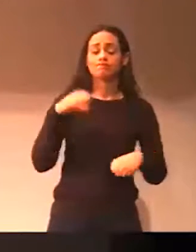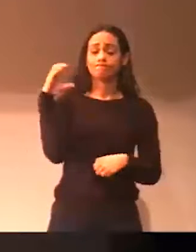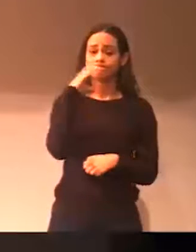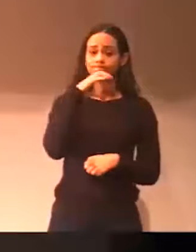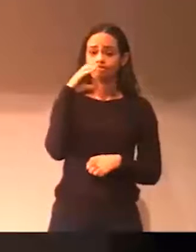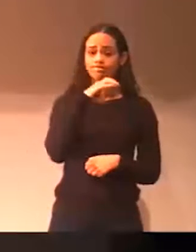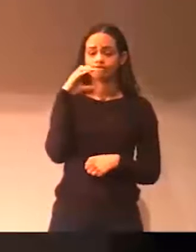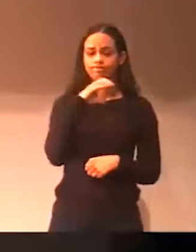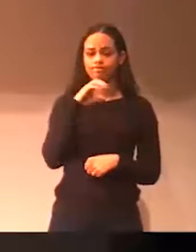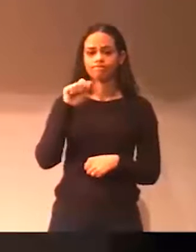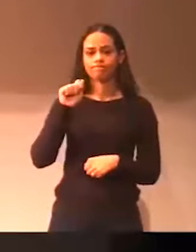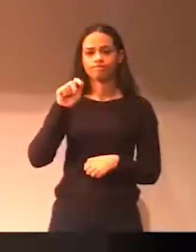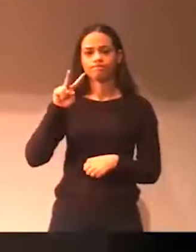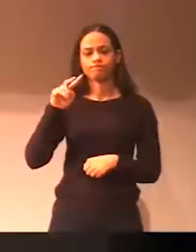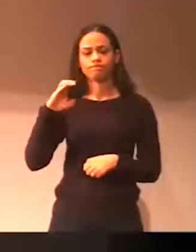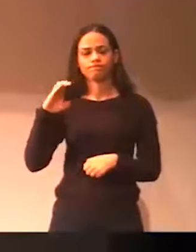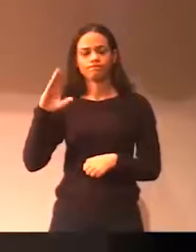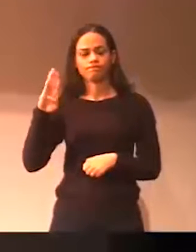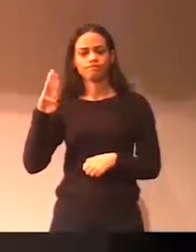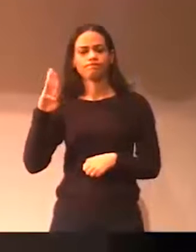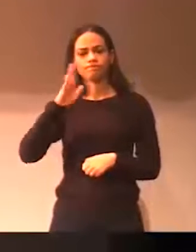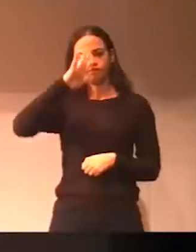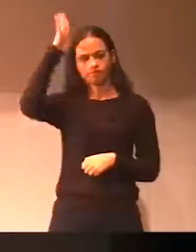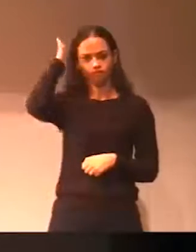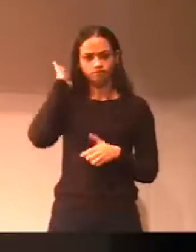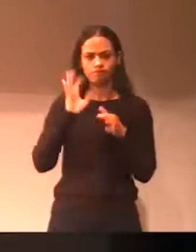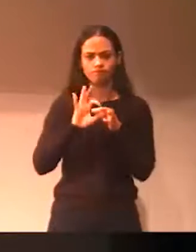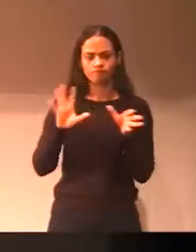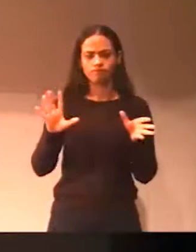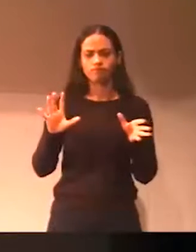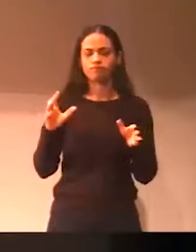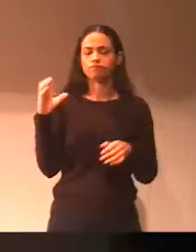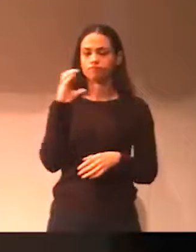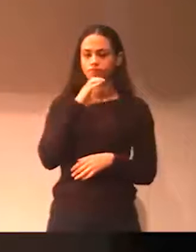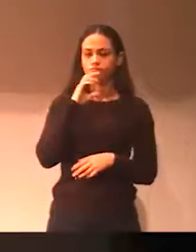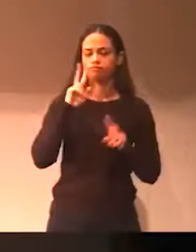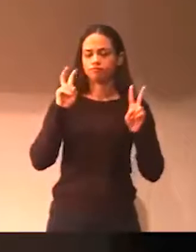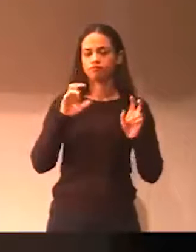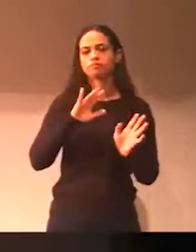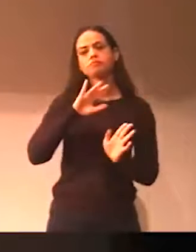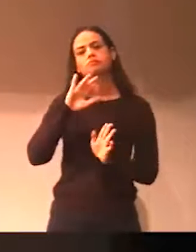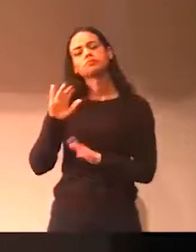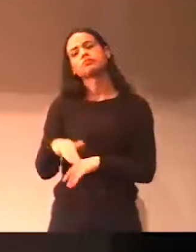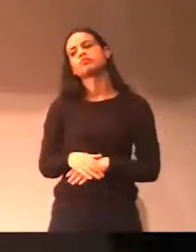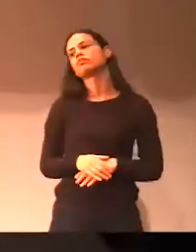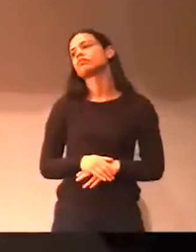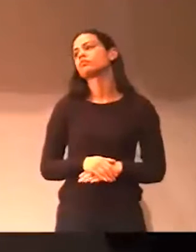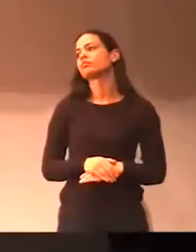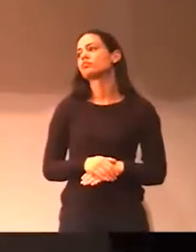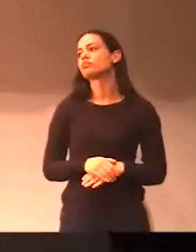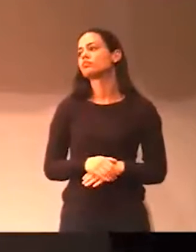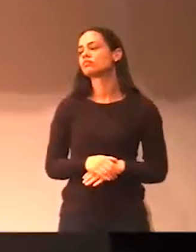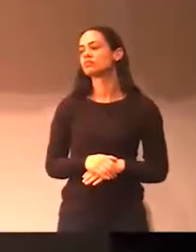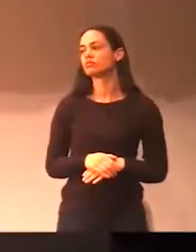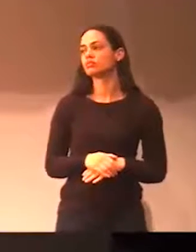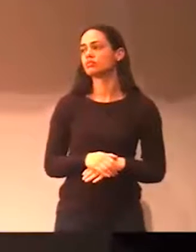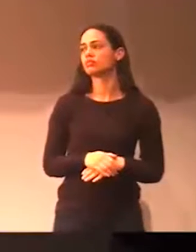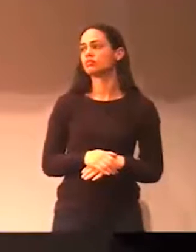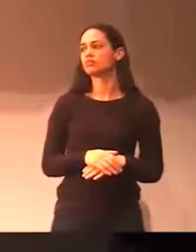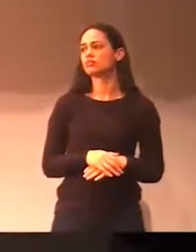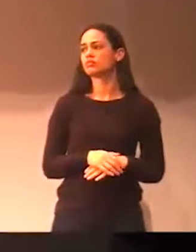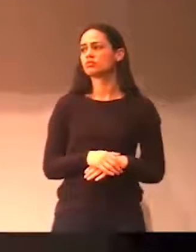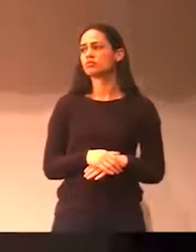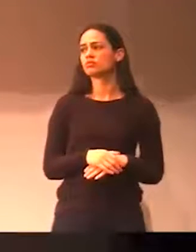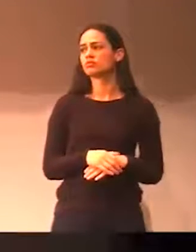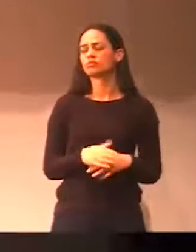ser urgente. Então, só para não deixar sem o meu pensamento sobre a questão do que acontece hoje na cidade, eu não consigo